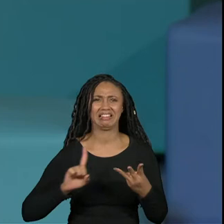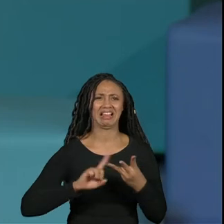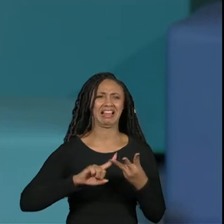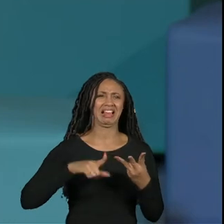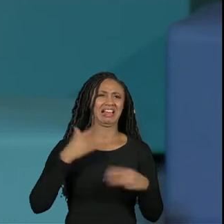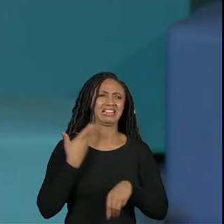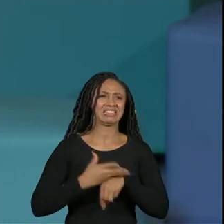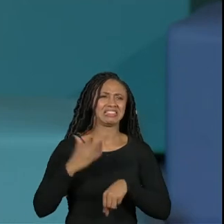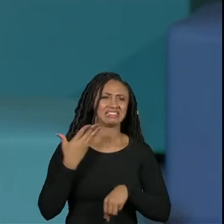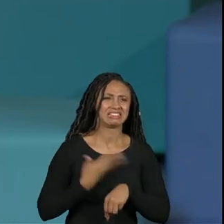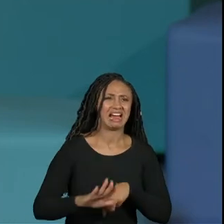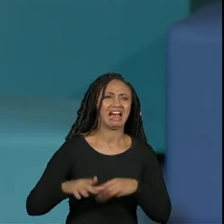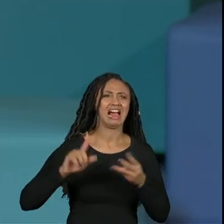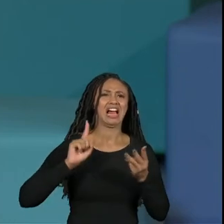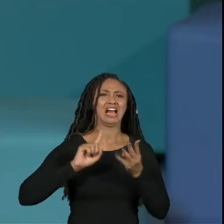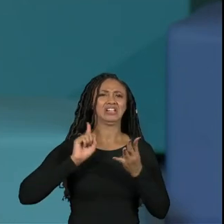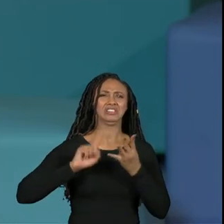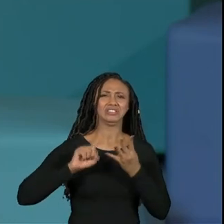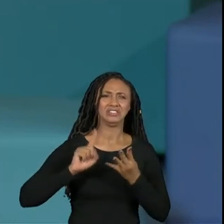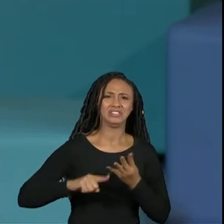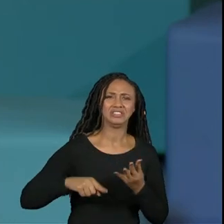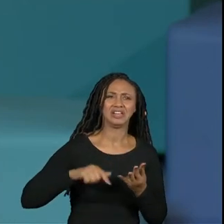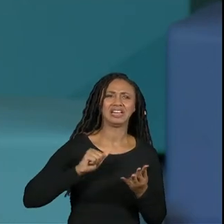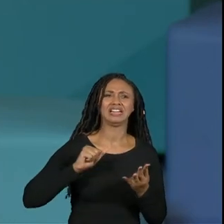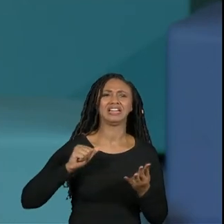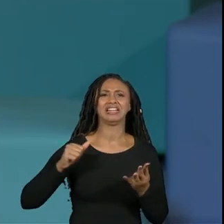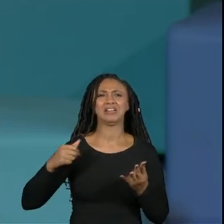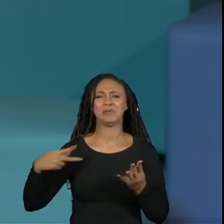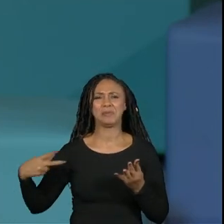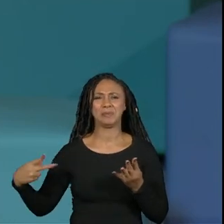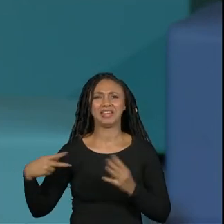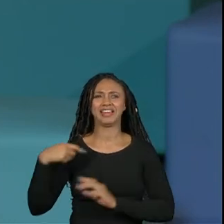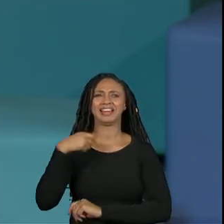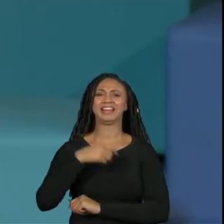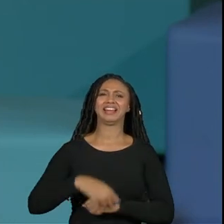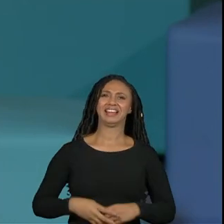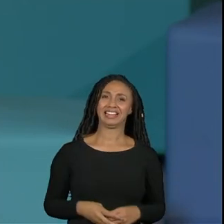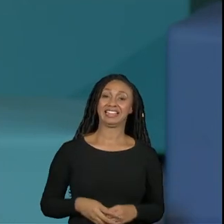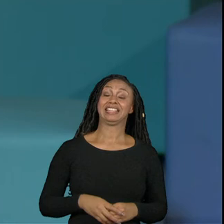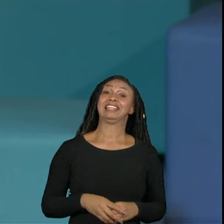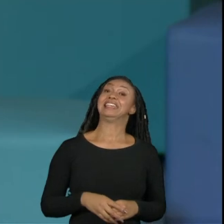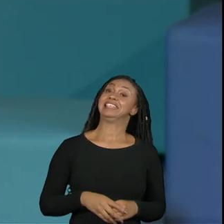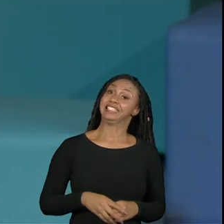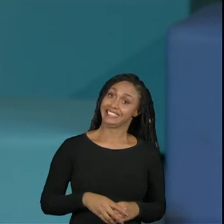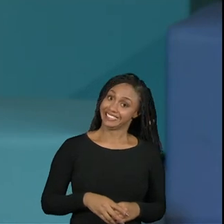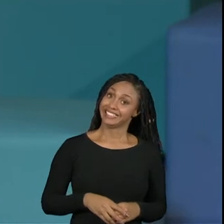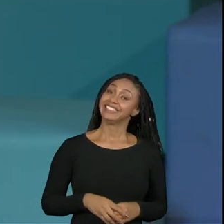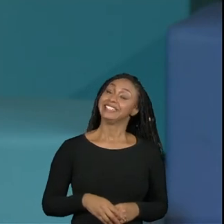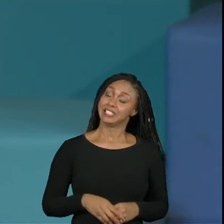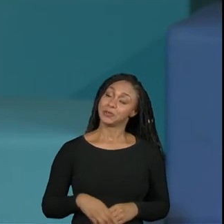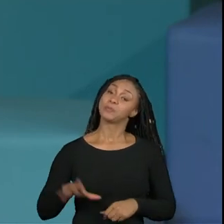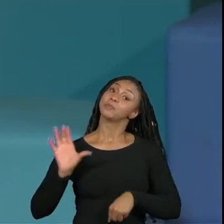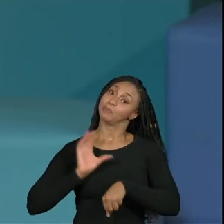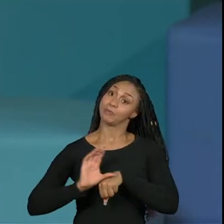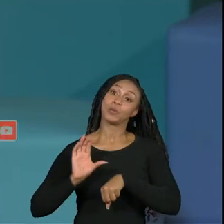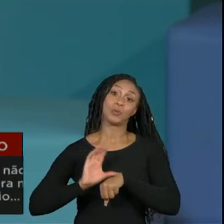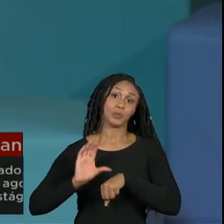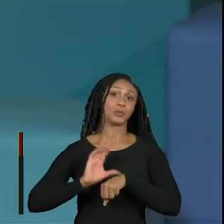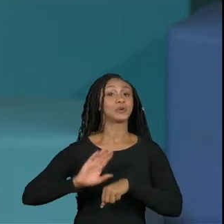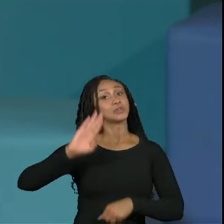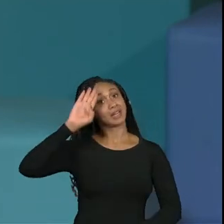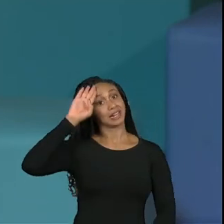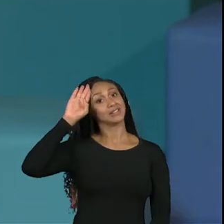estágio e tem APP fica tá na verdade é um curso de graduação